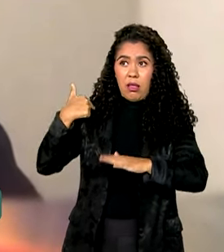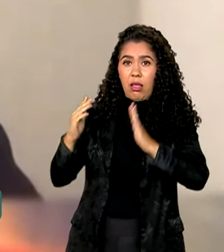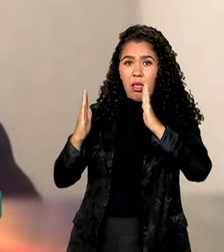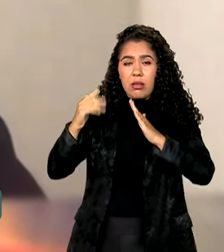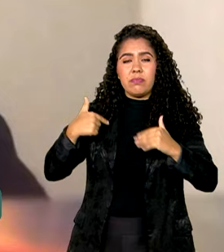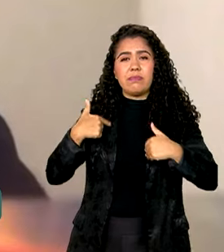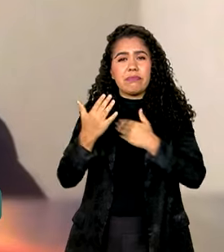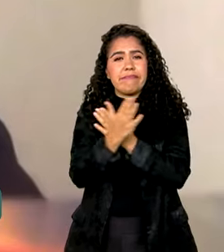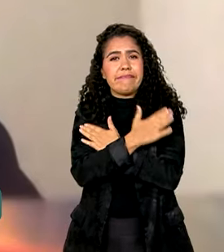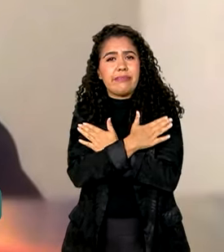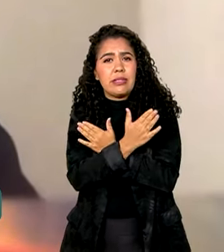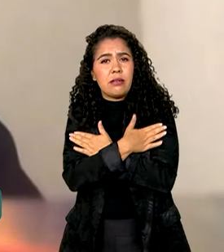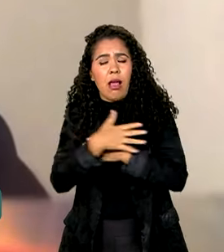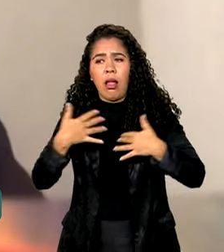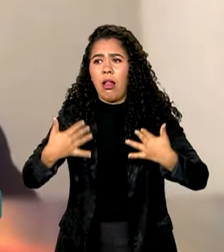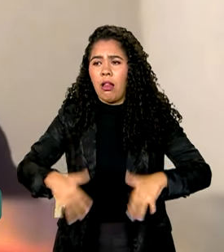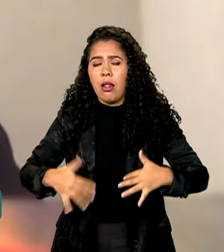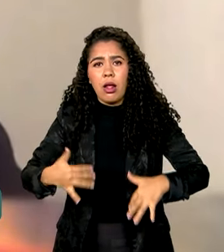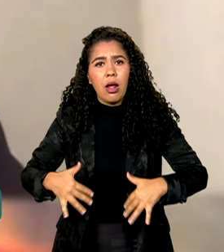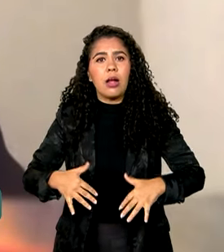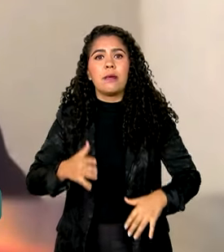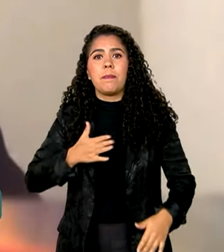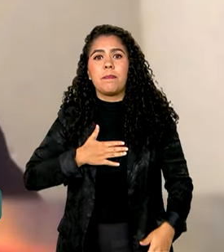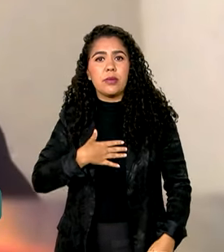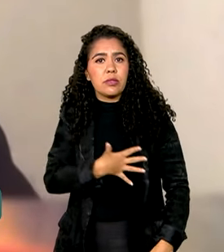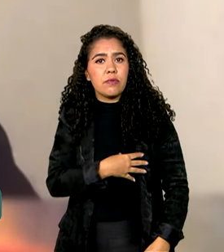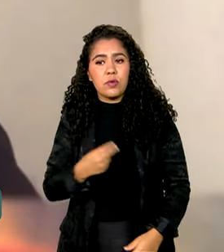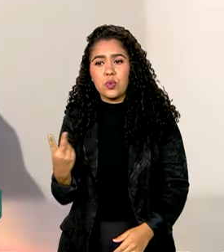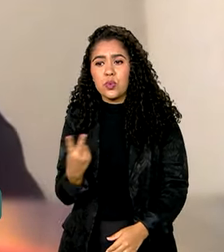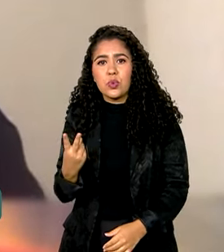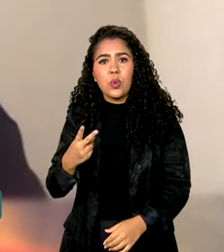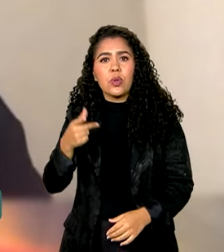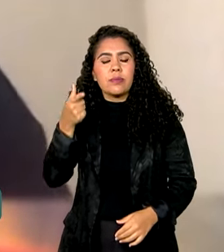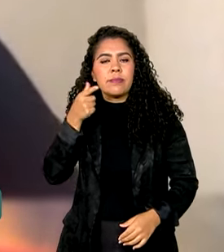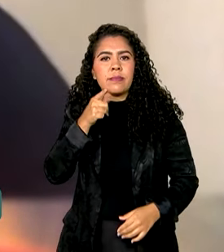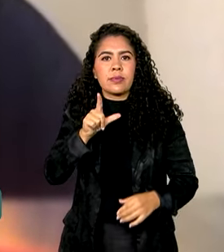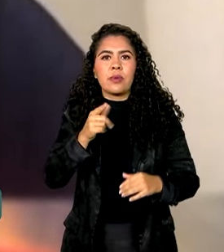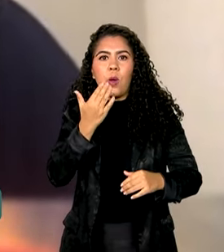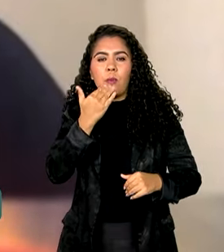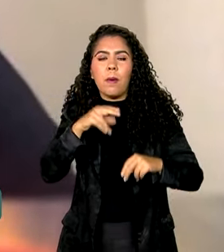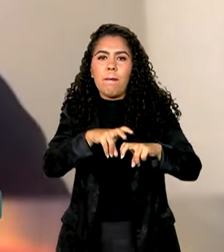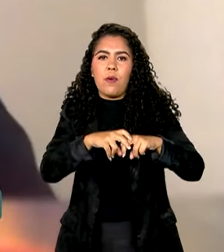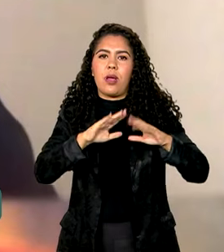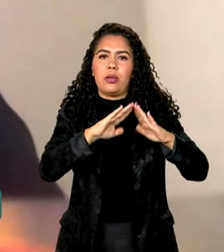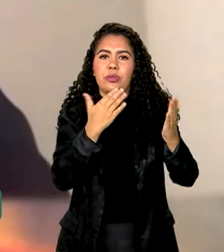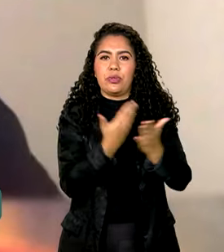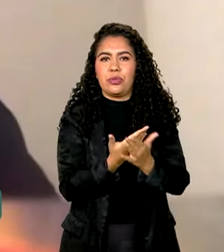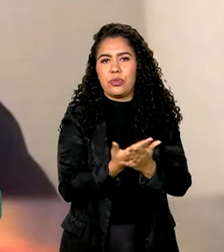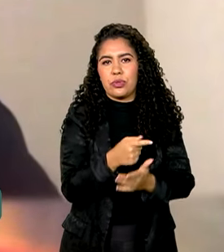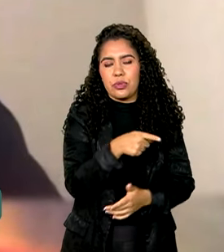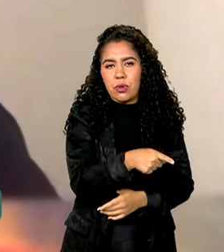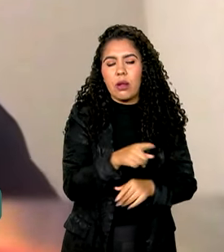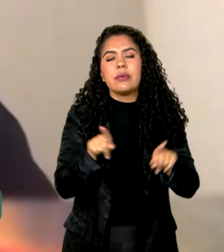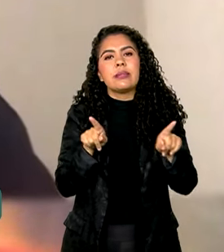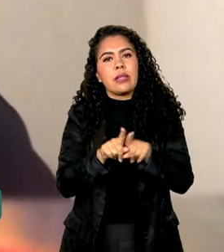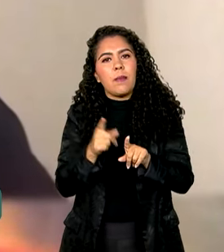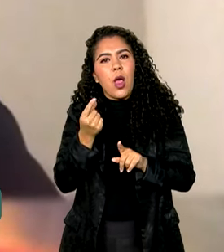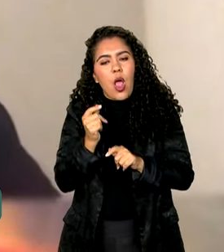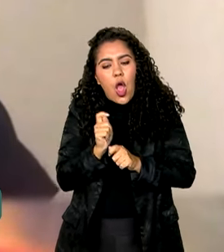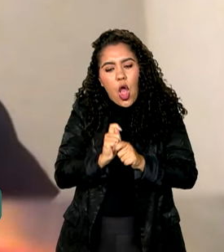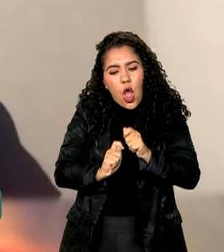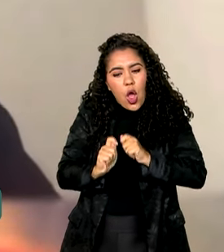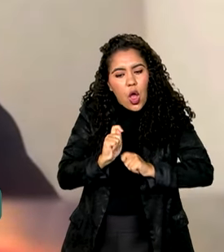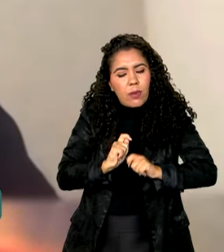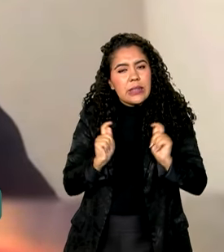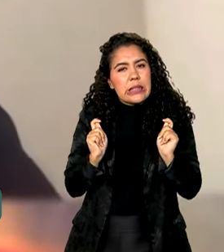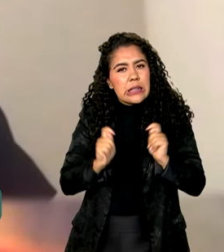desempregada e a única refeição que os meus filhos tinham é a da escola. É uma economia muito grande. A gente consegue economizar bastante. E o